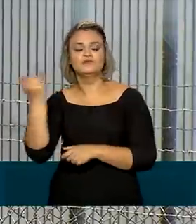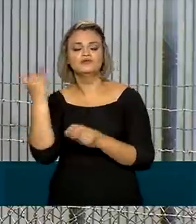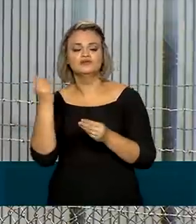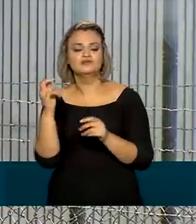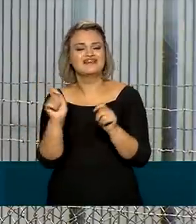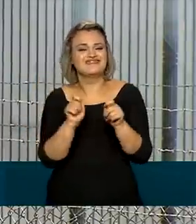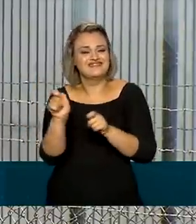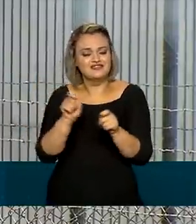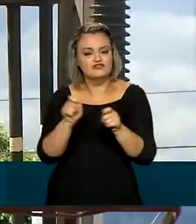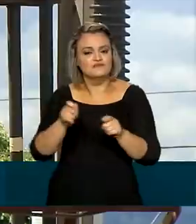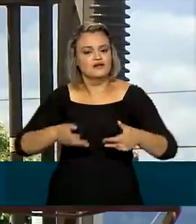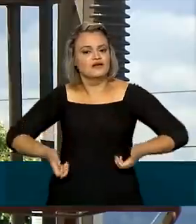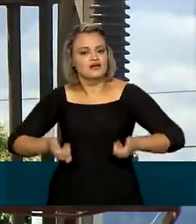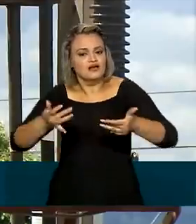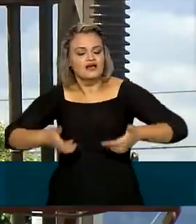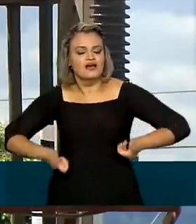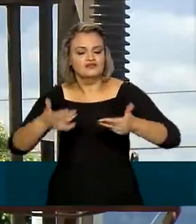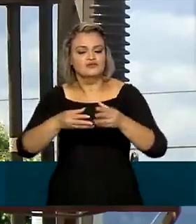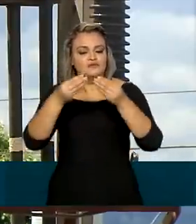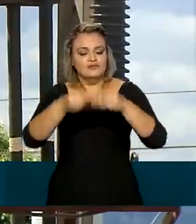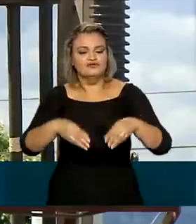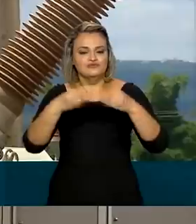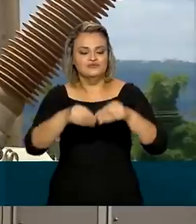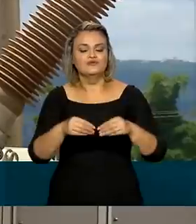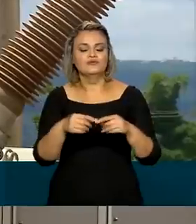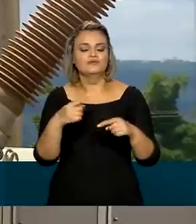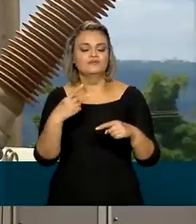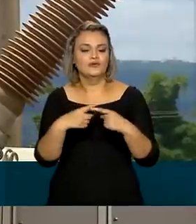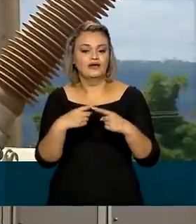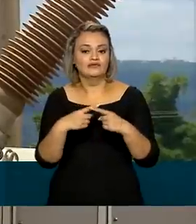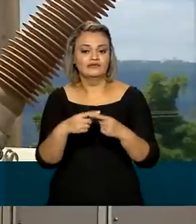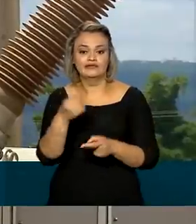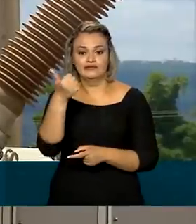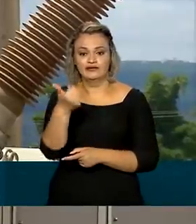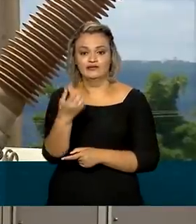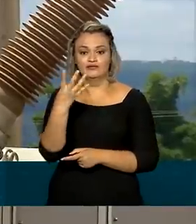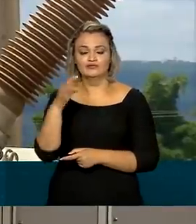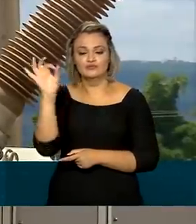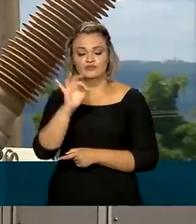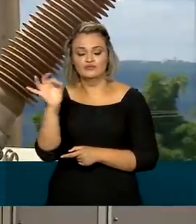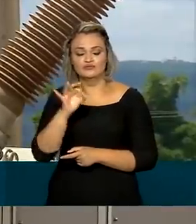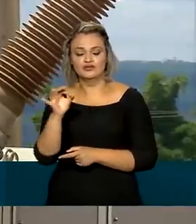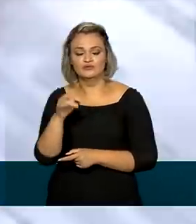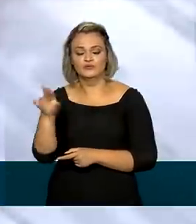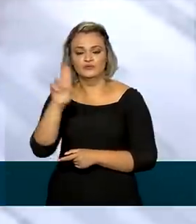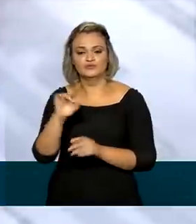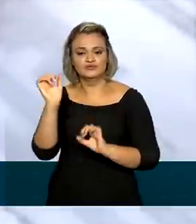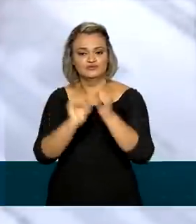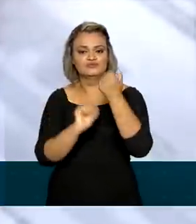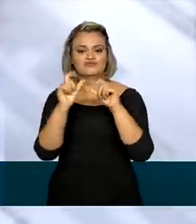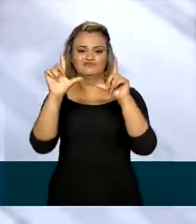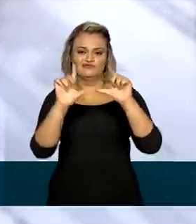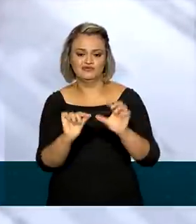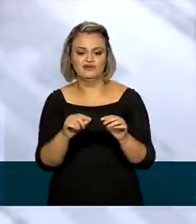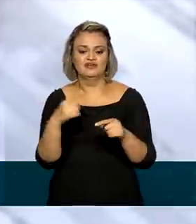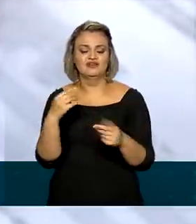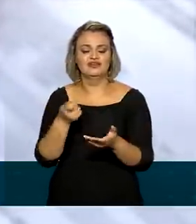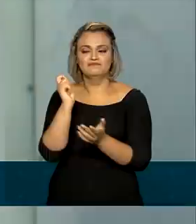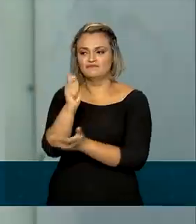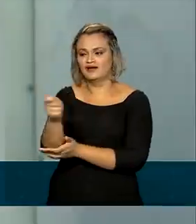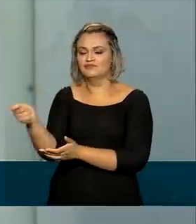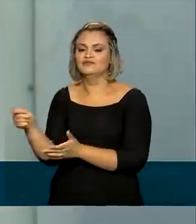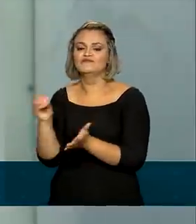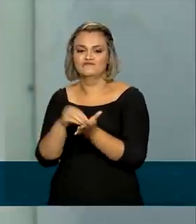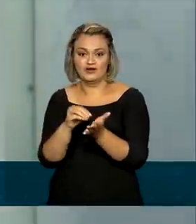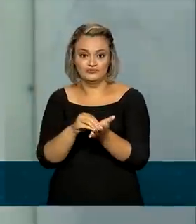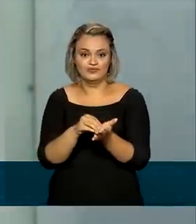caixa das distribuidoras, prejudicado pela queda de 14% do consumo industrial e pela falta de pagamento